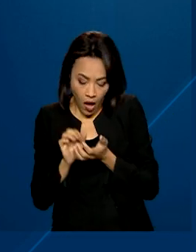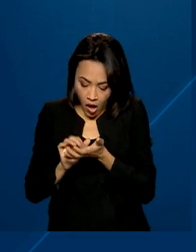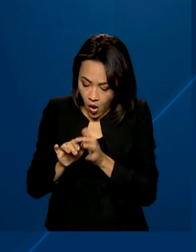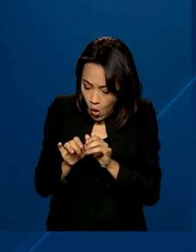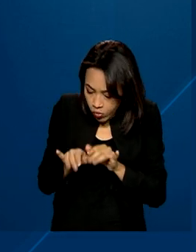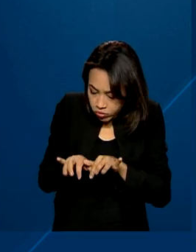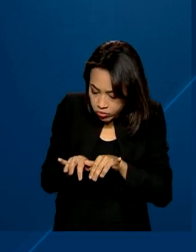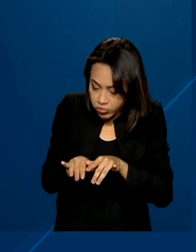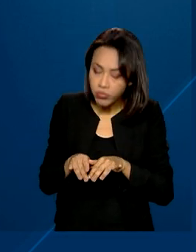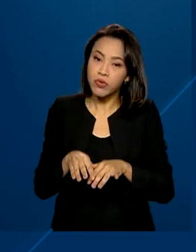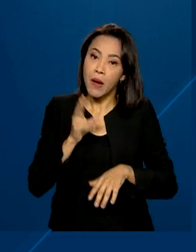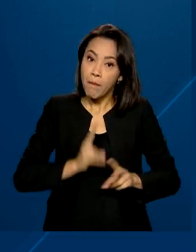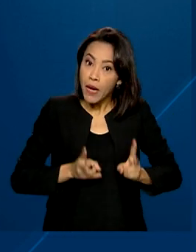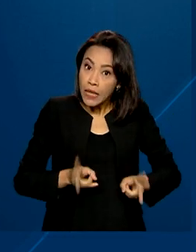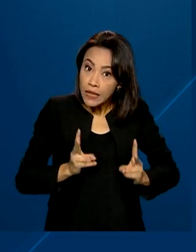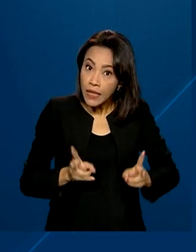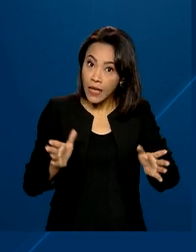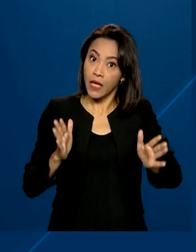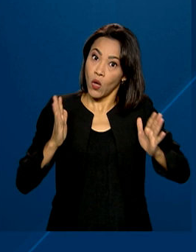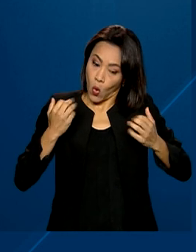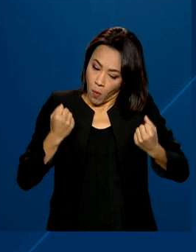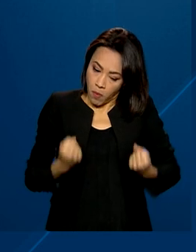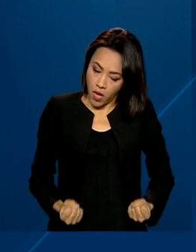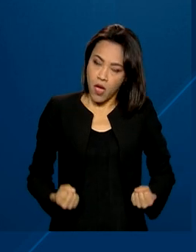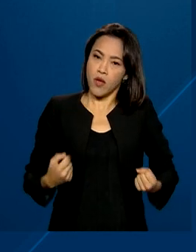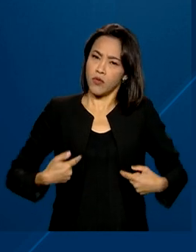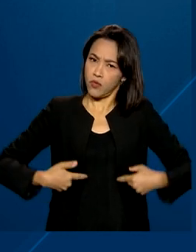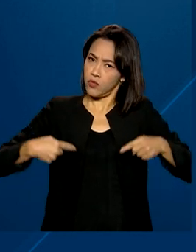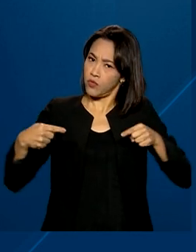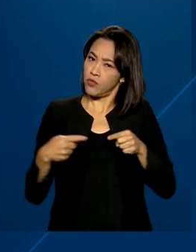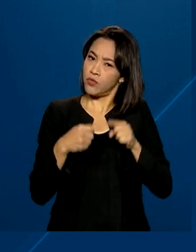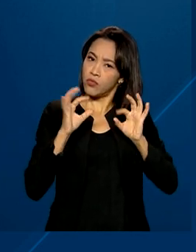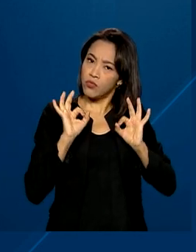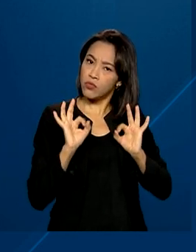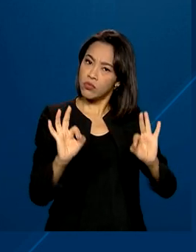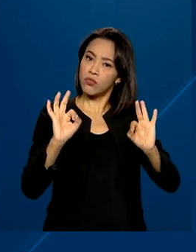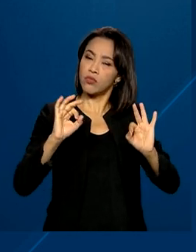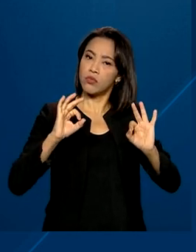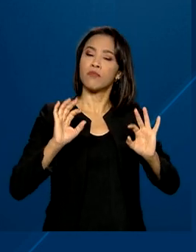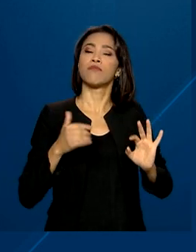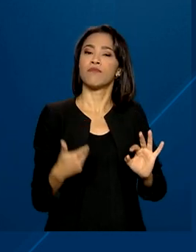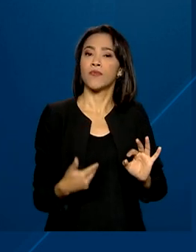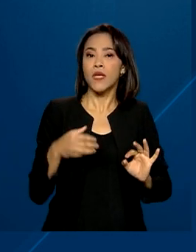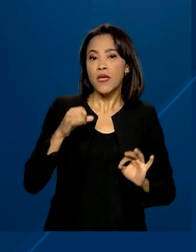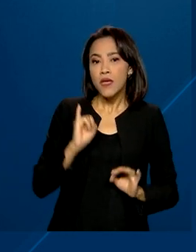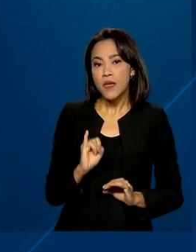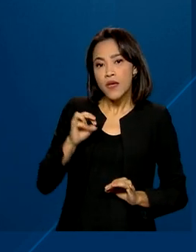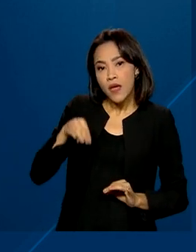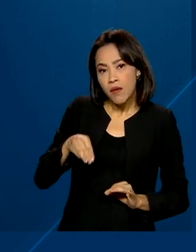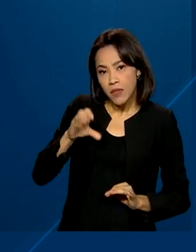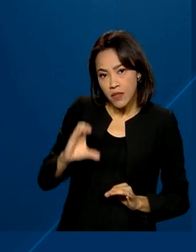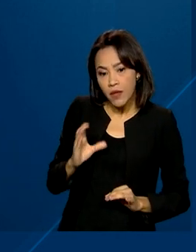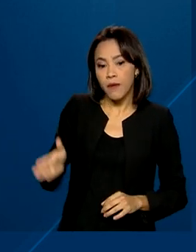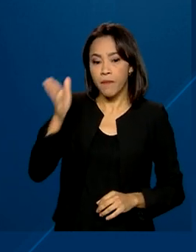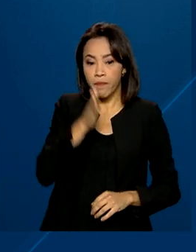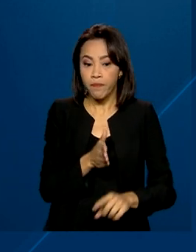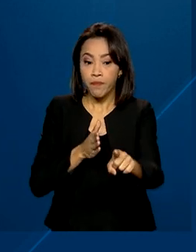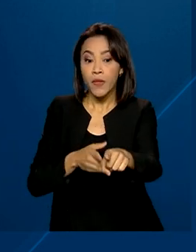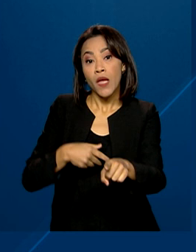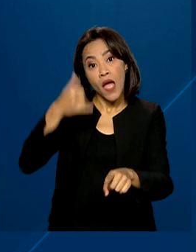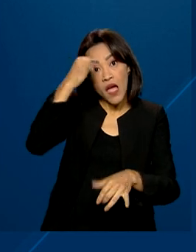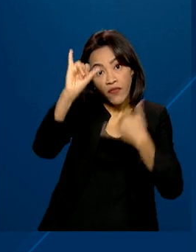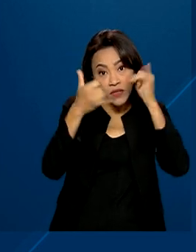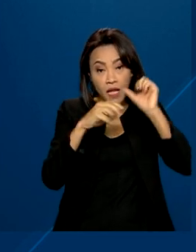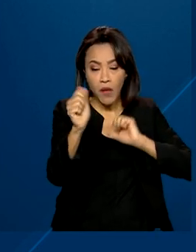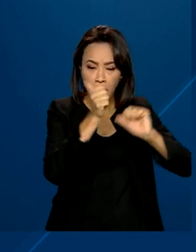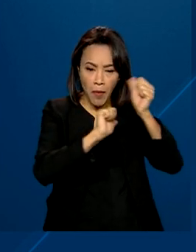Manter o peso corporal dentro dos limites recomendados de índice de massa corporal e MC. Evitar o consumo de qualquer tipo